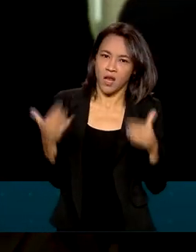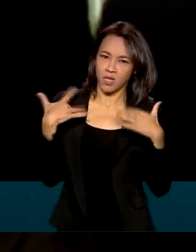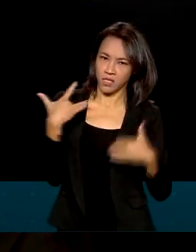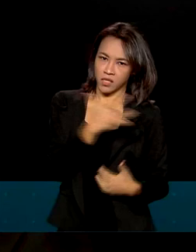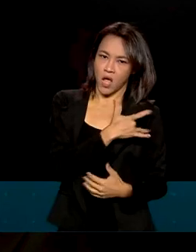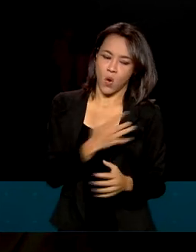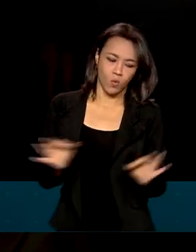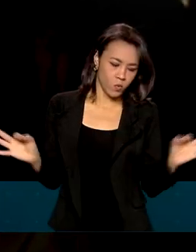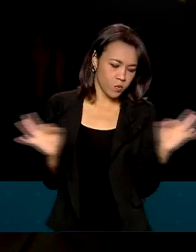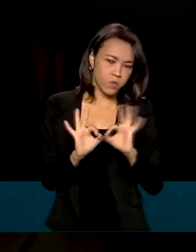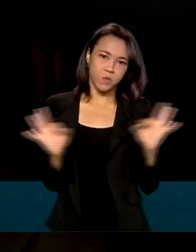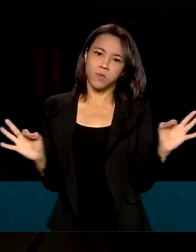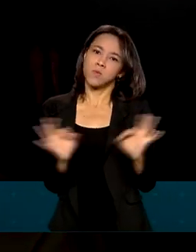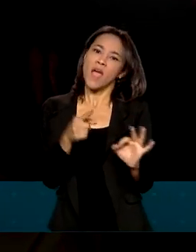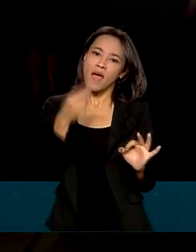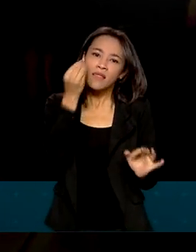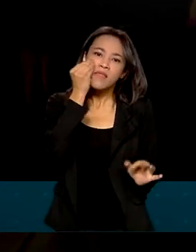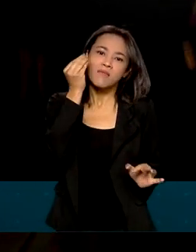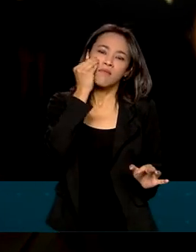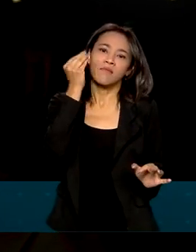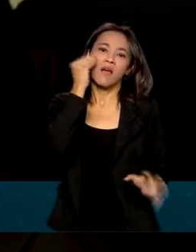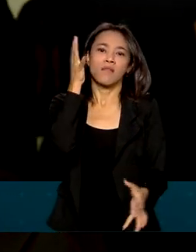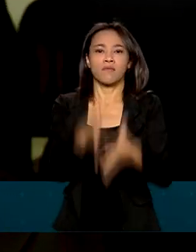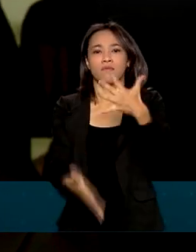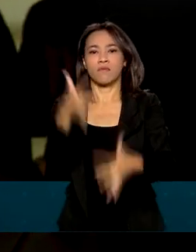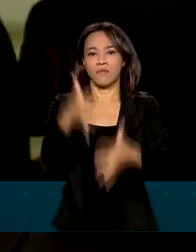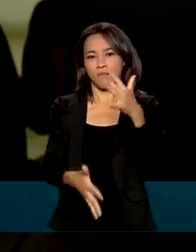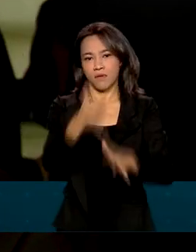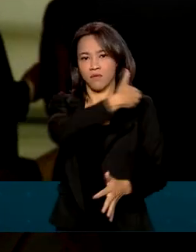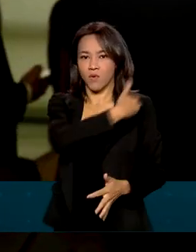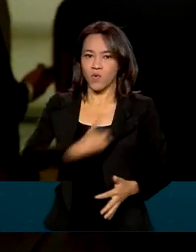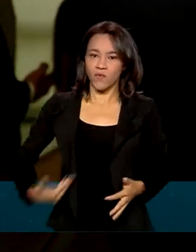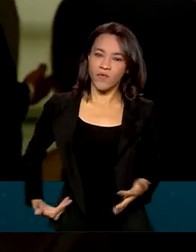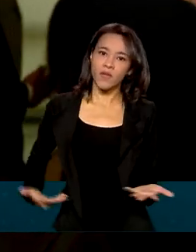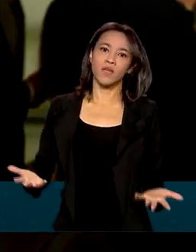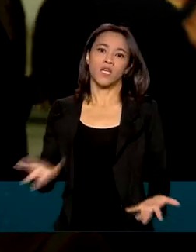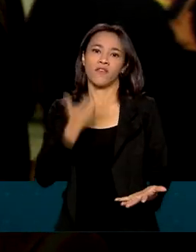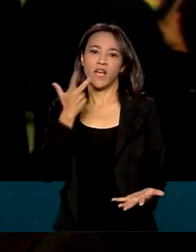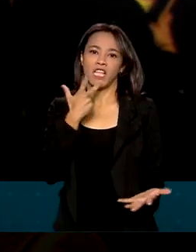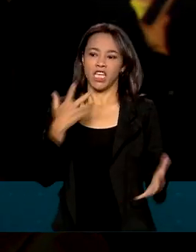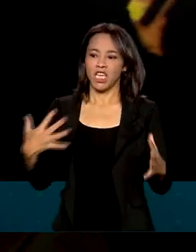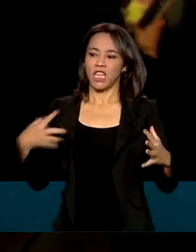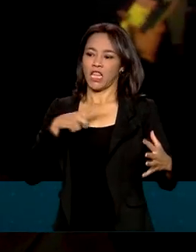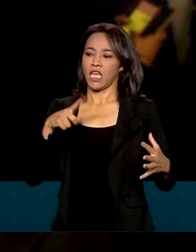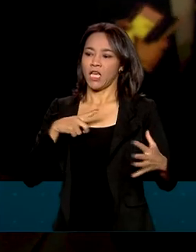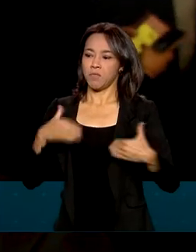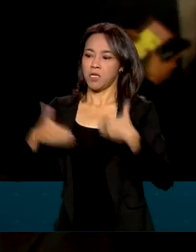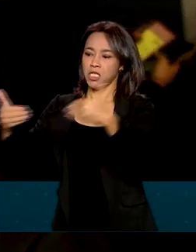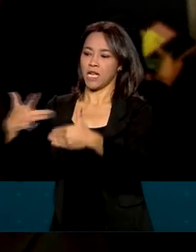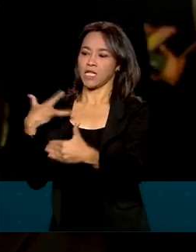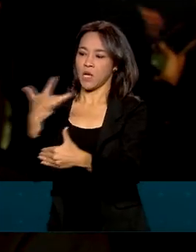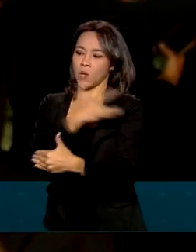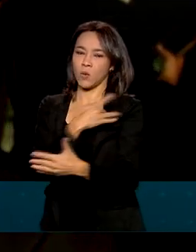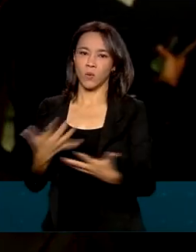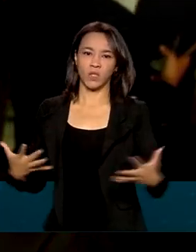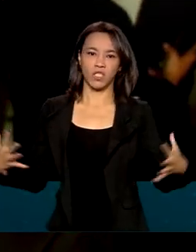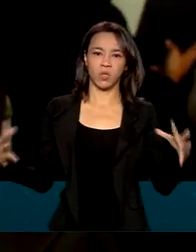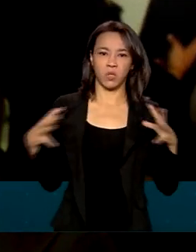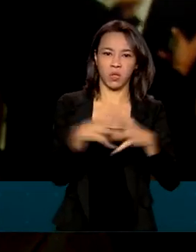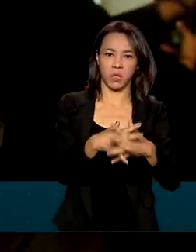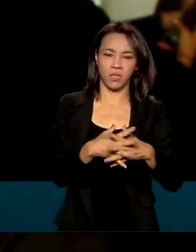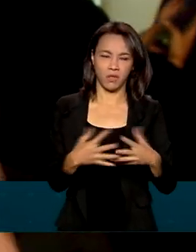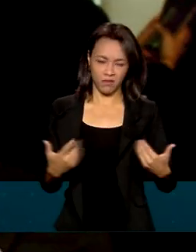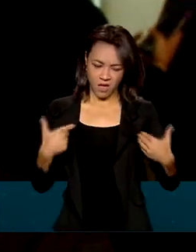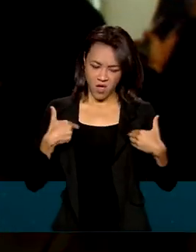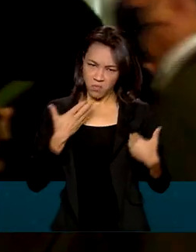não, para tentar desestabilizar o governo, inventando divisões do Ministério da Saúde. Eu nem pedi